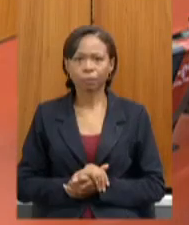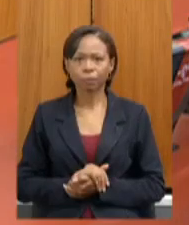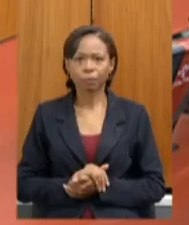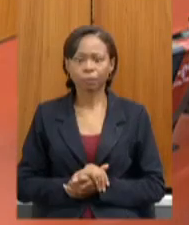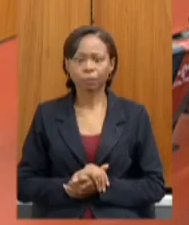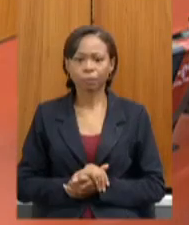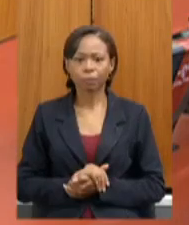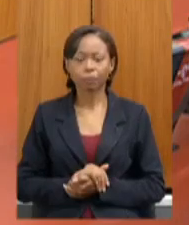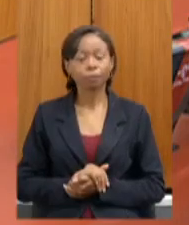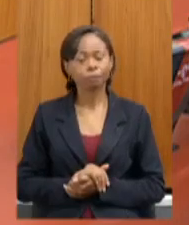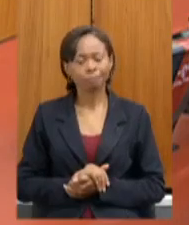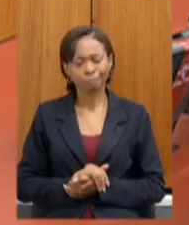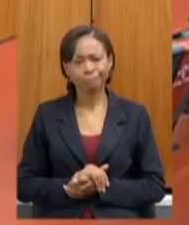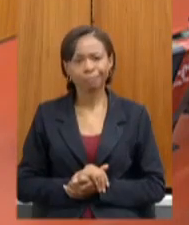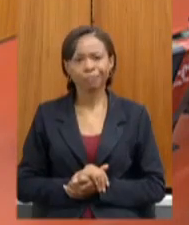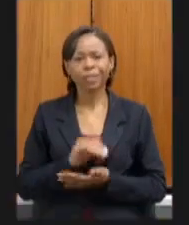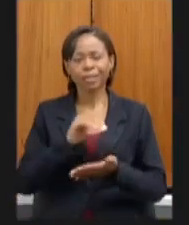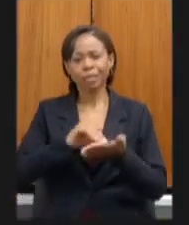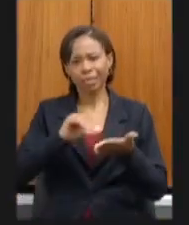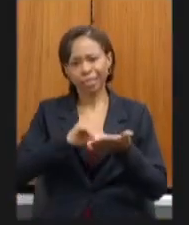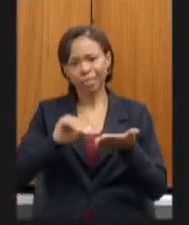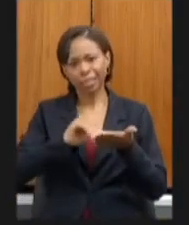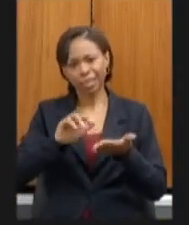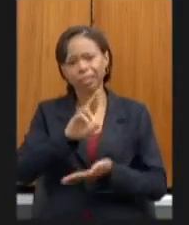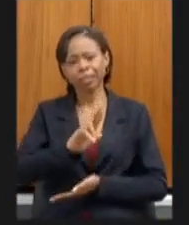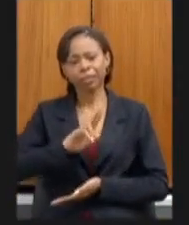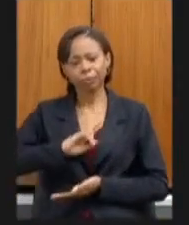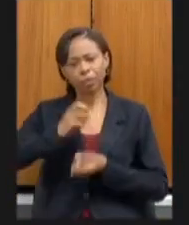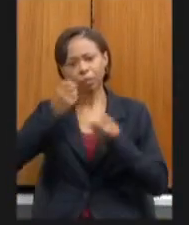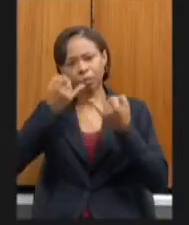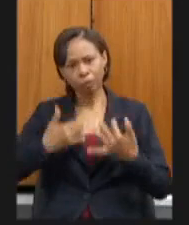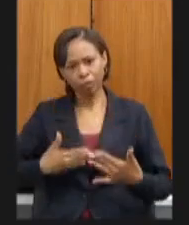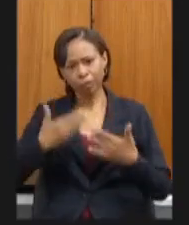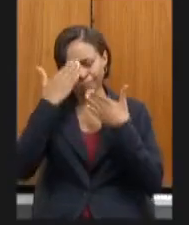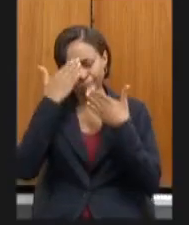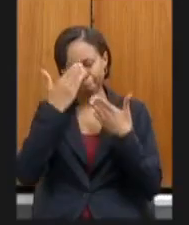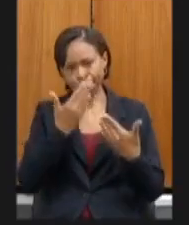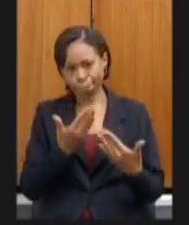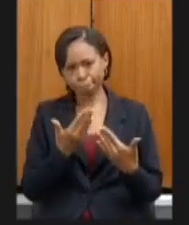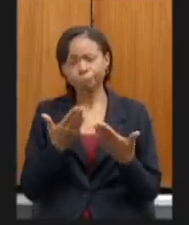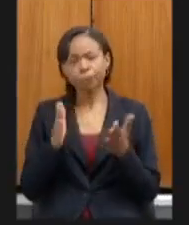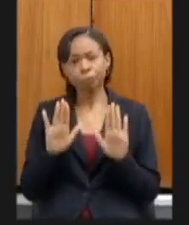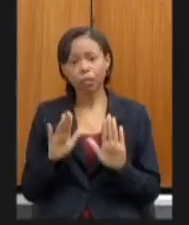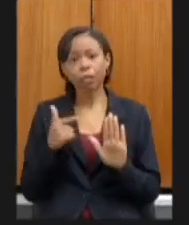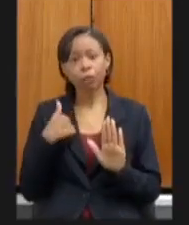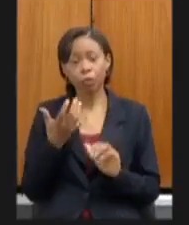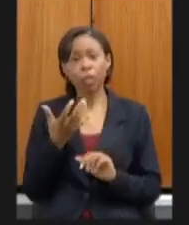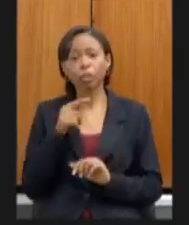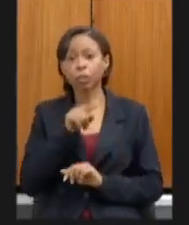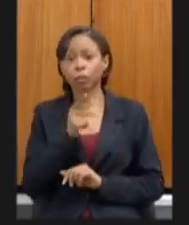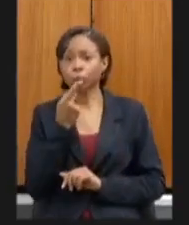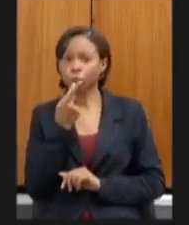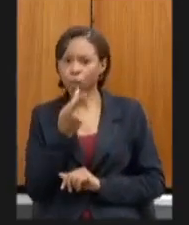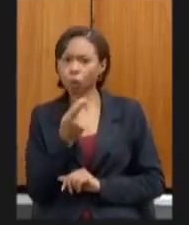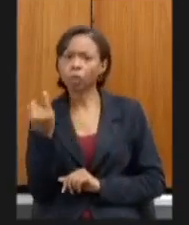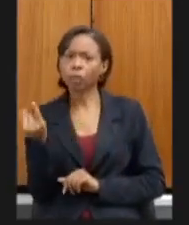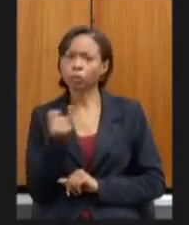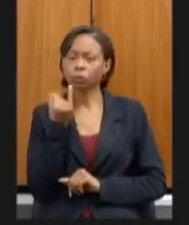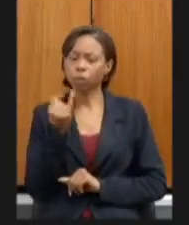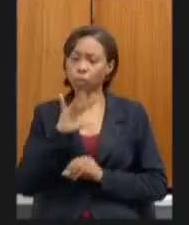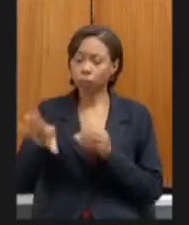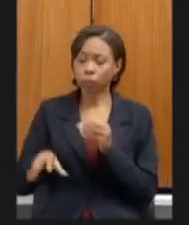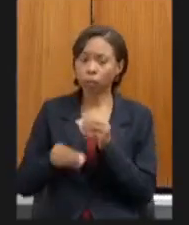Bom secretária obrigada pelos esclarecimentos mas eu quero destacar aqui da sua fala a importância então da